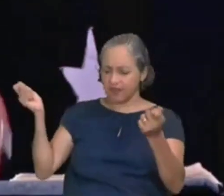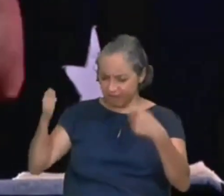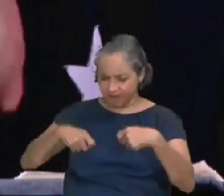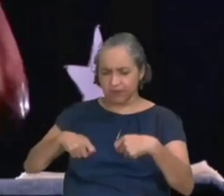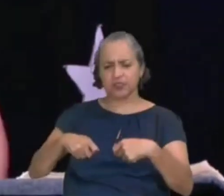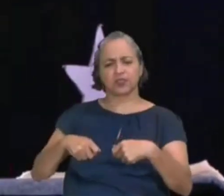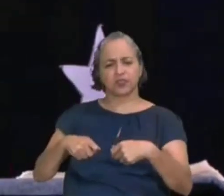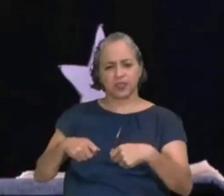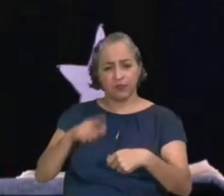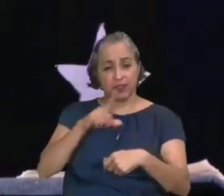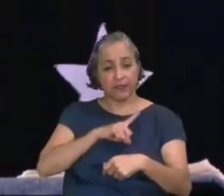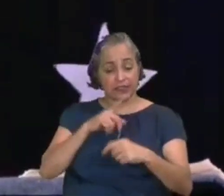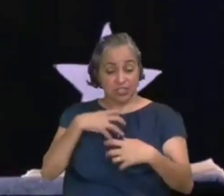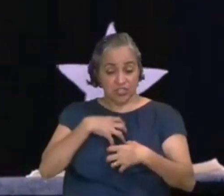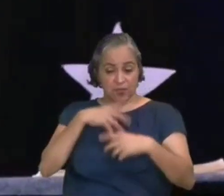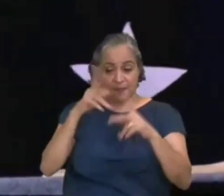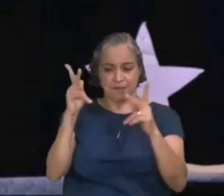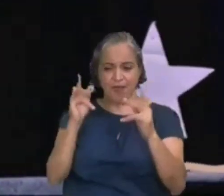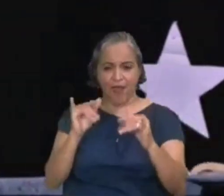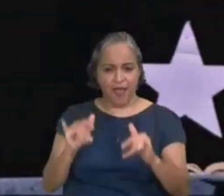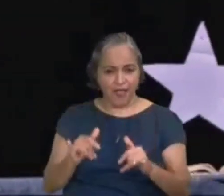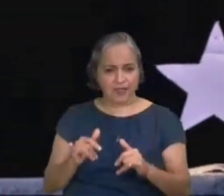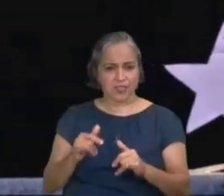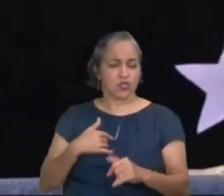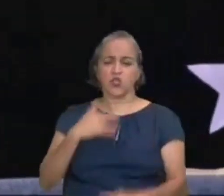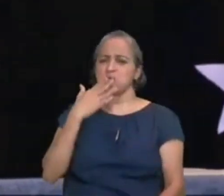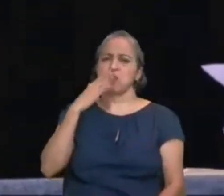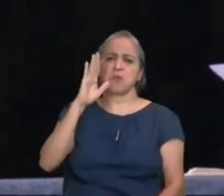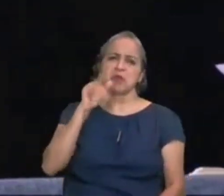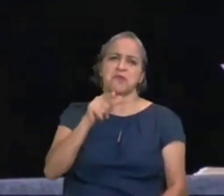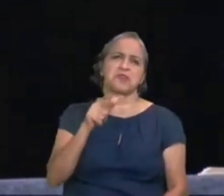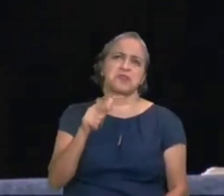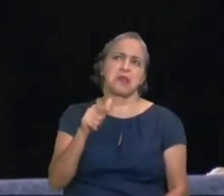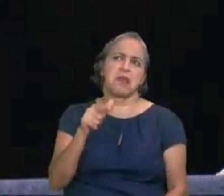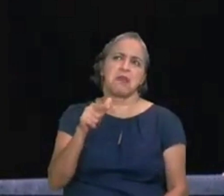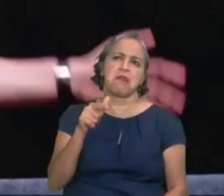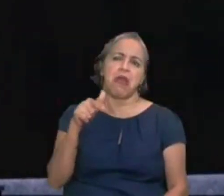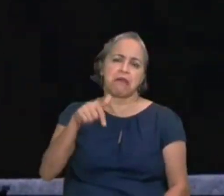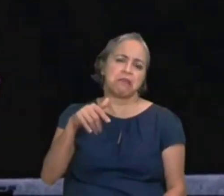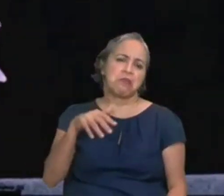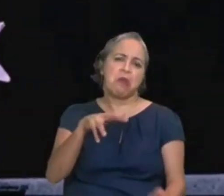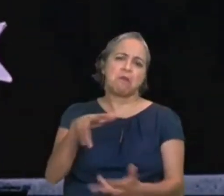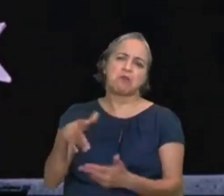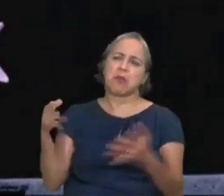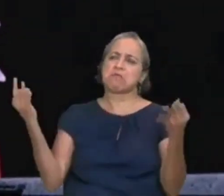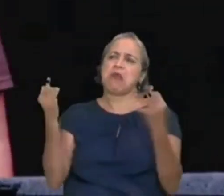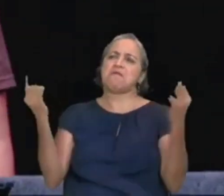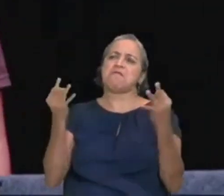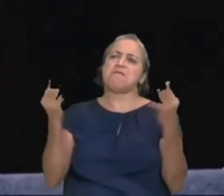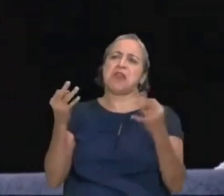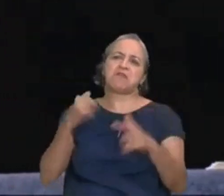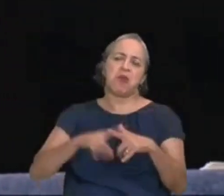você vai ter a paz verdadeira, não, eu não estou prometendo, que você, que a sua vida vai ser um mar de rosas,